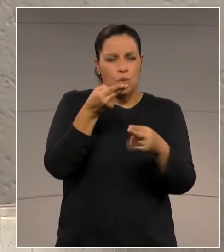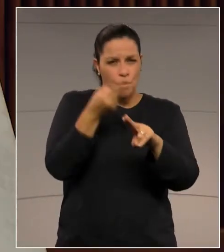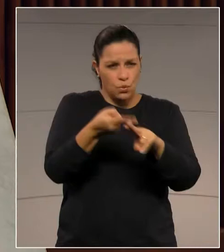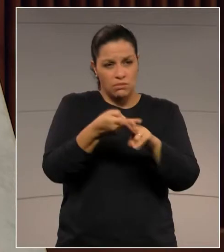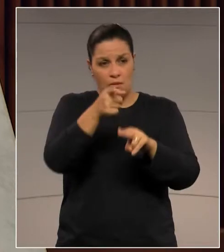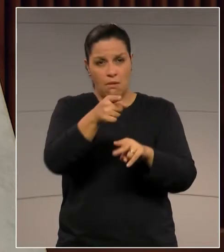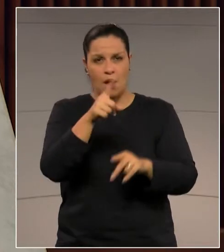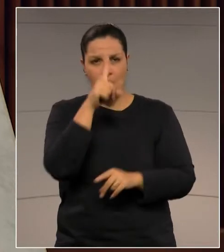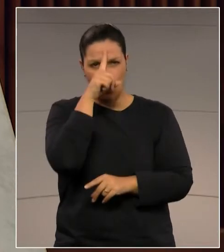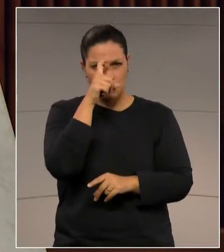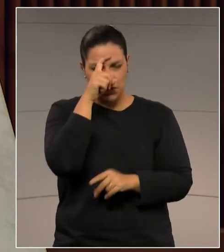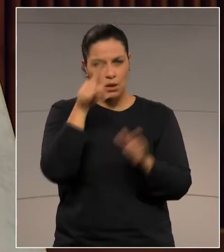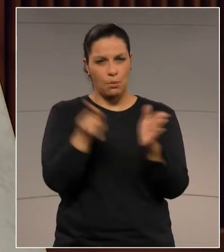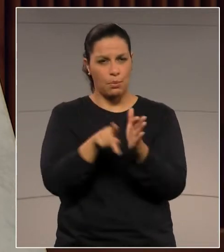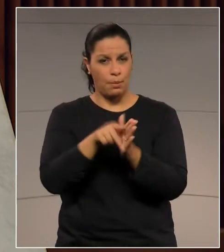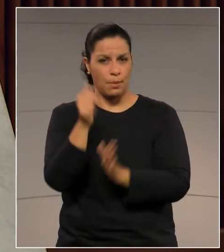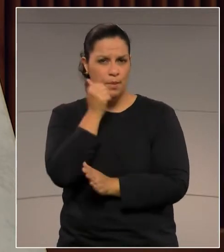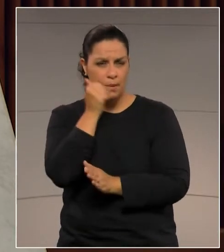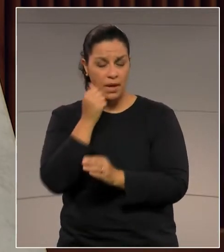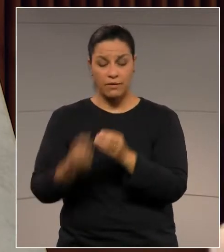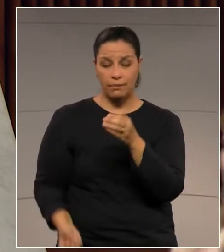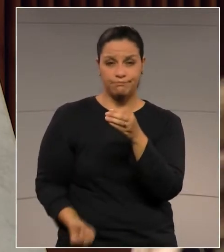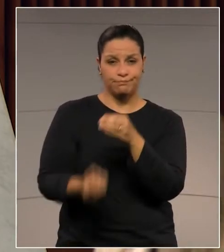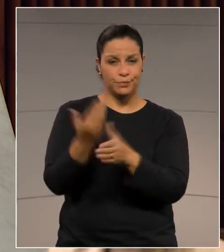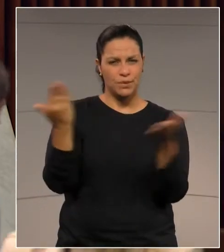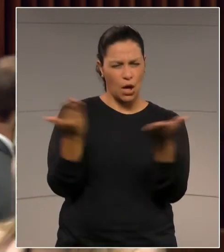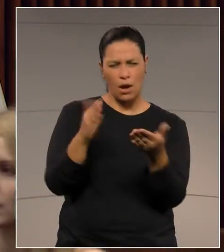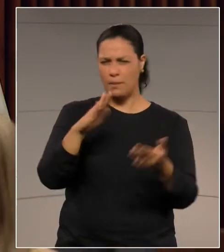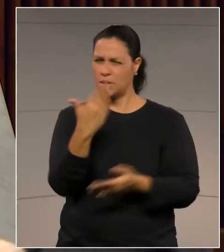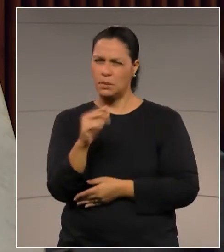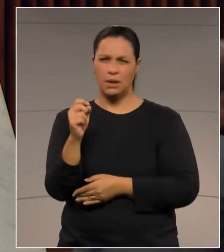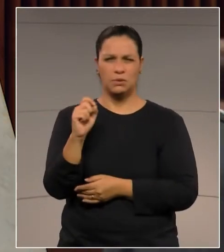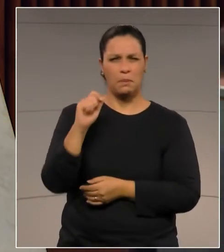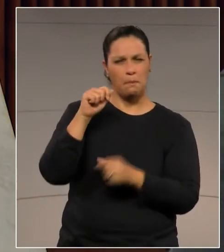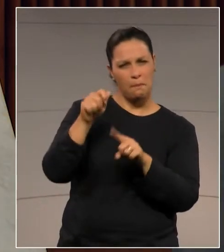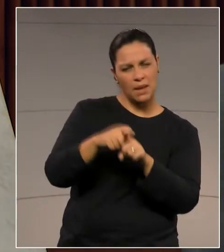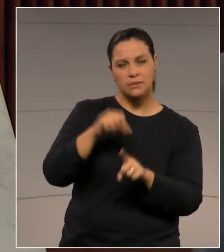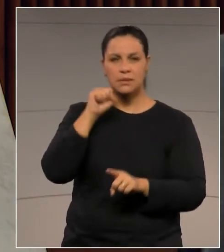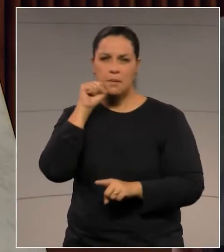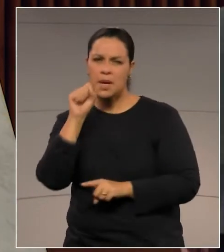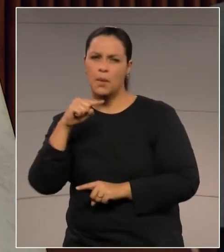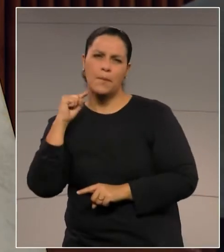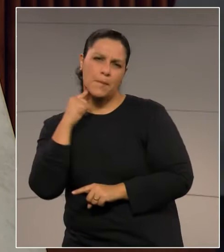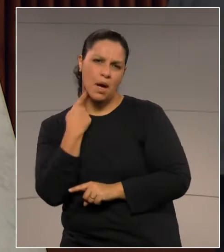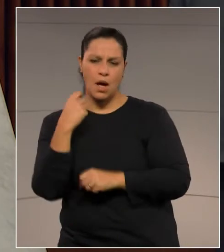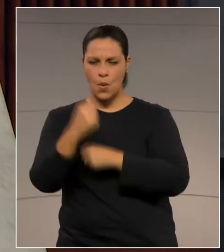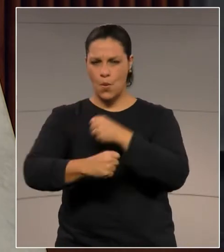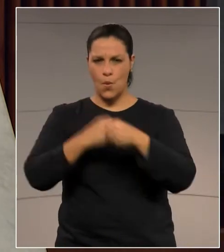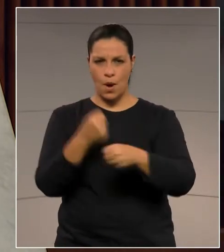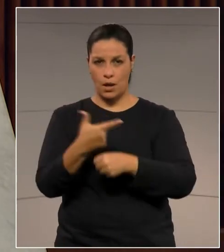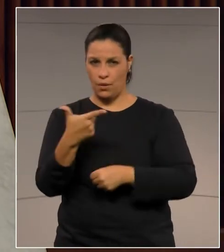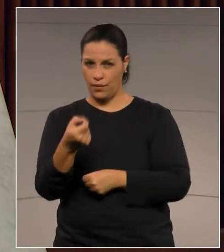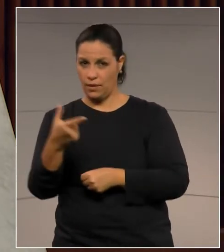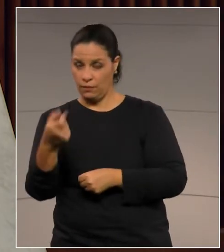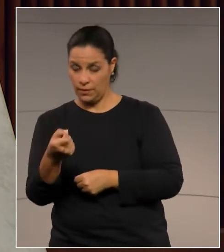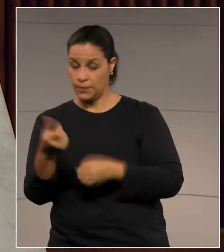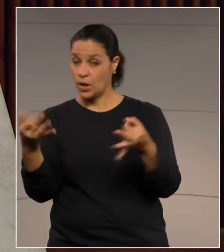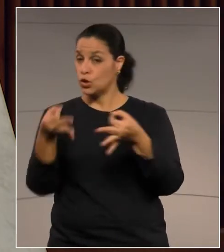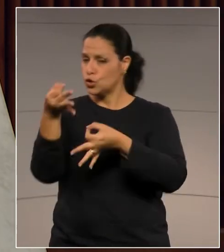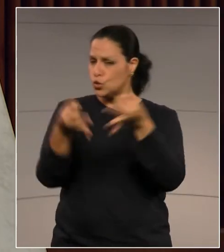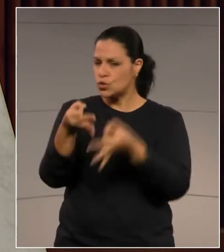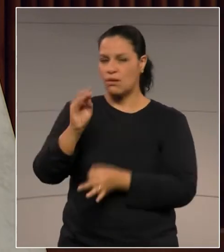inaugurada aproximadamente em abril e maio desse ano. Justiça foi feita.